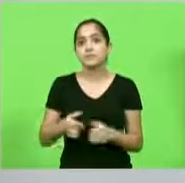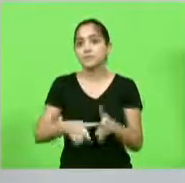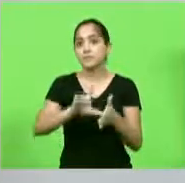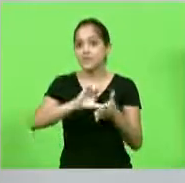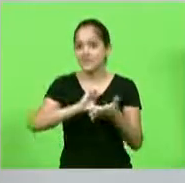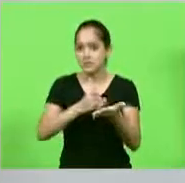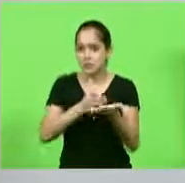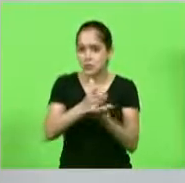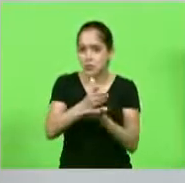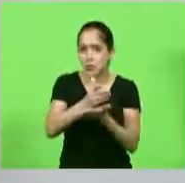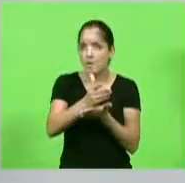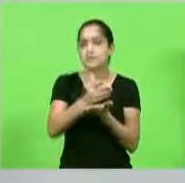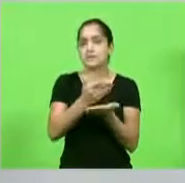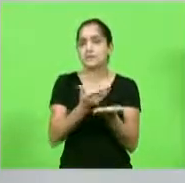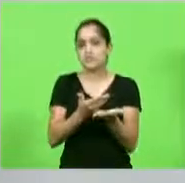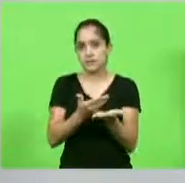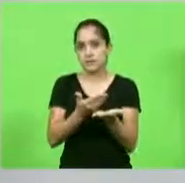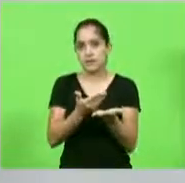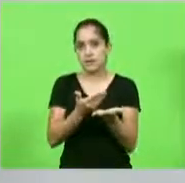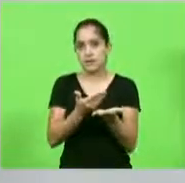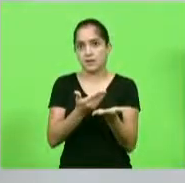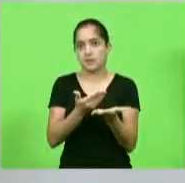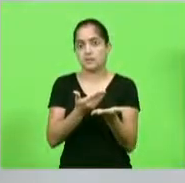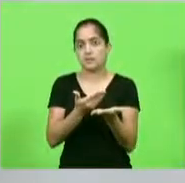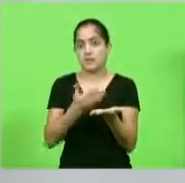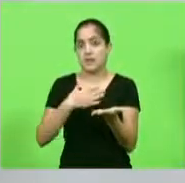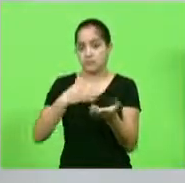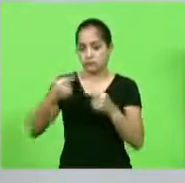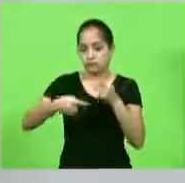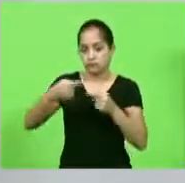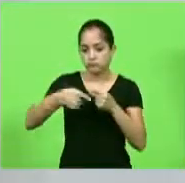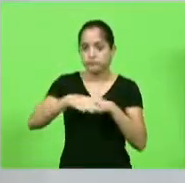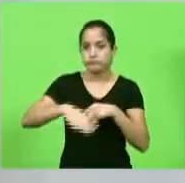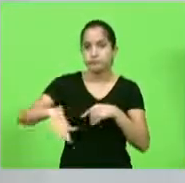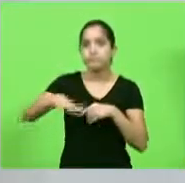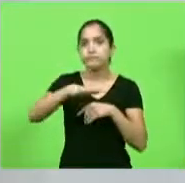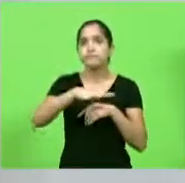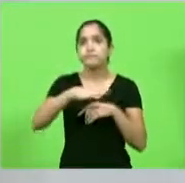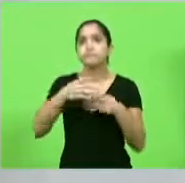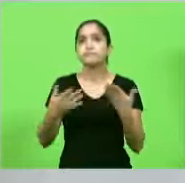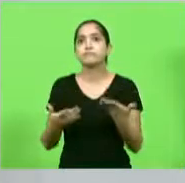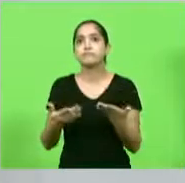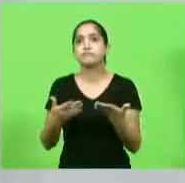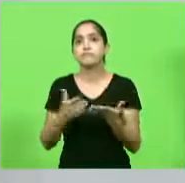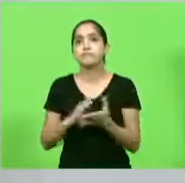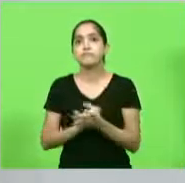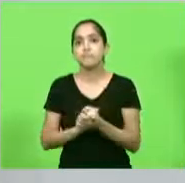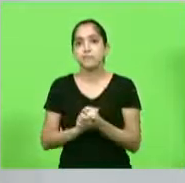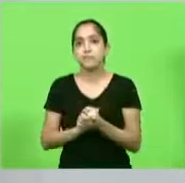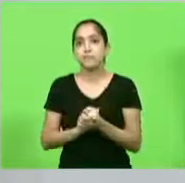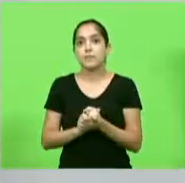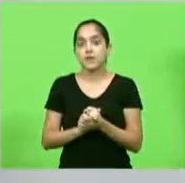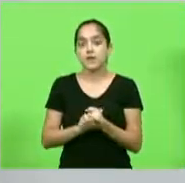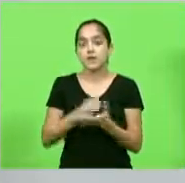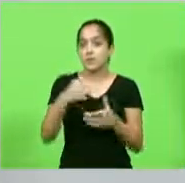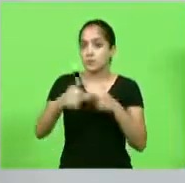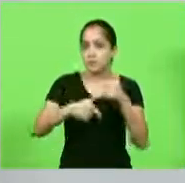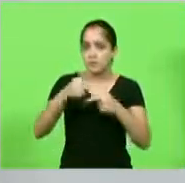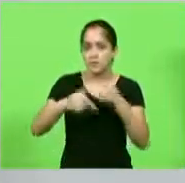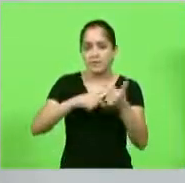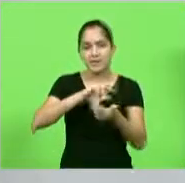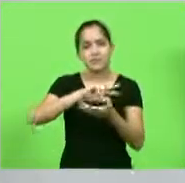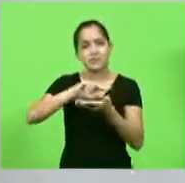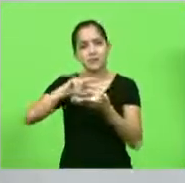entrar na vida política por ser oficial de justiça hoje licenciado cumprindo o mandato eletivo e por ter atuado em